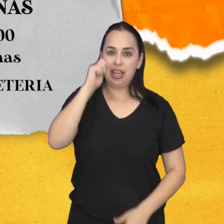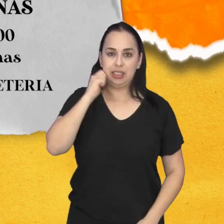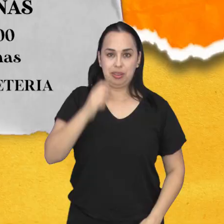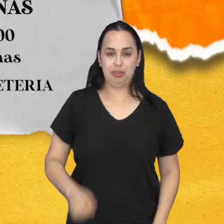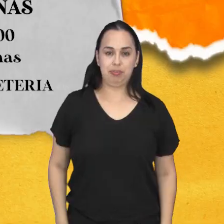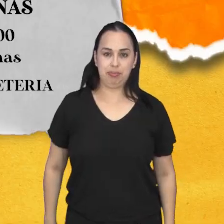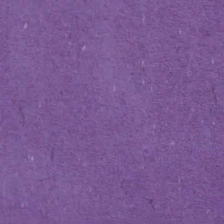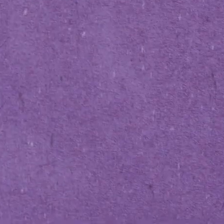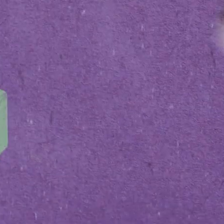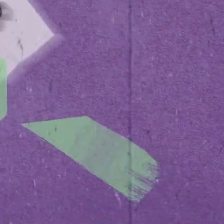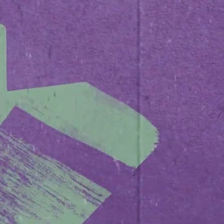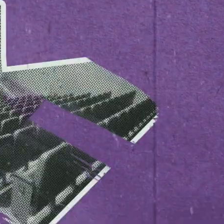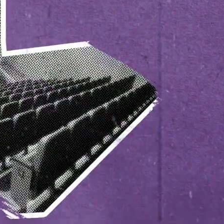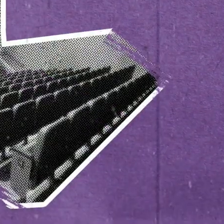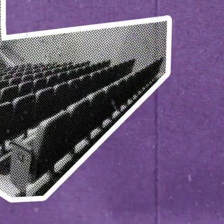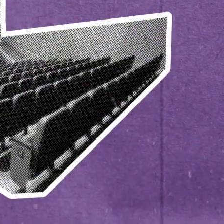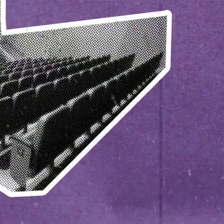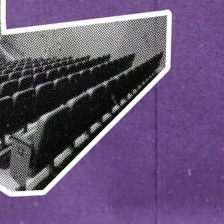Mariottini.